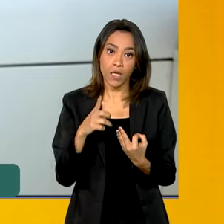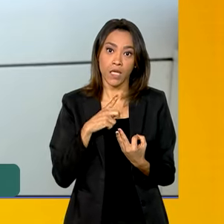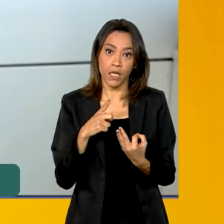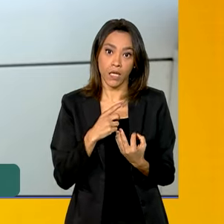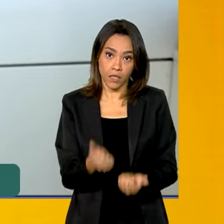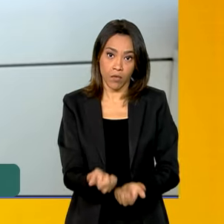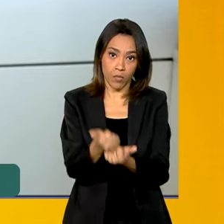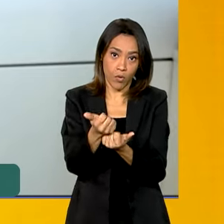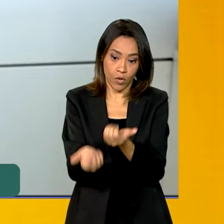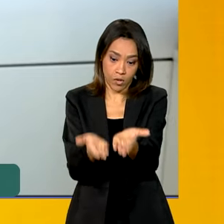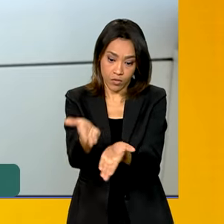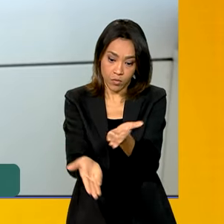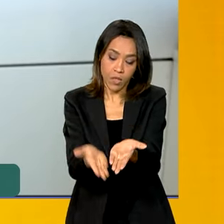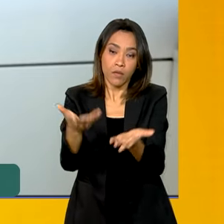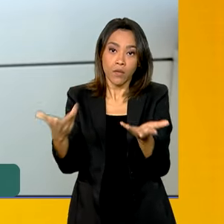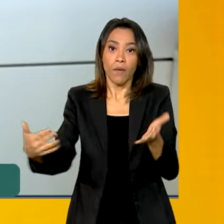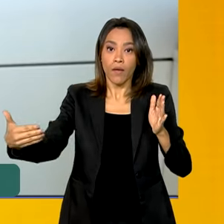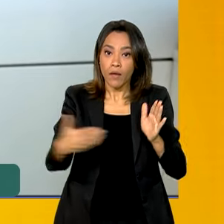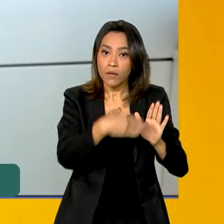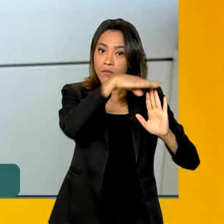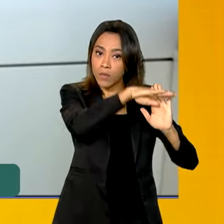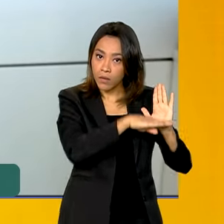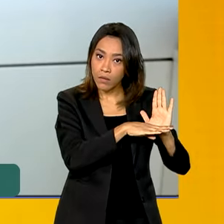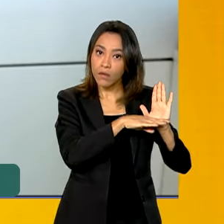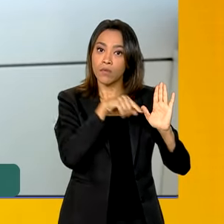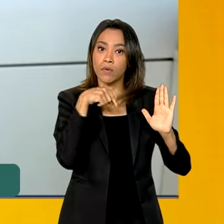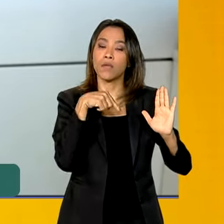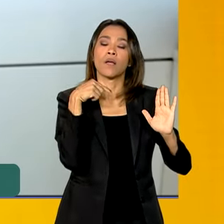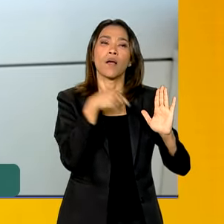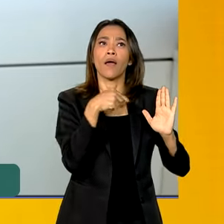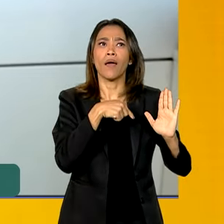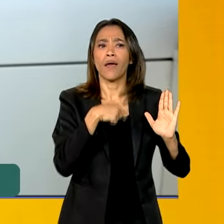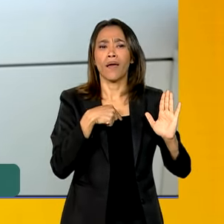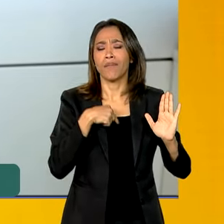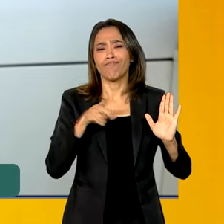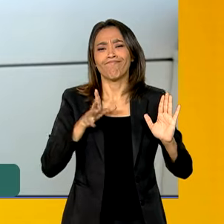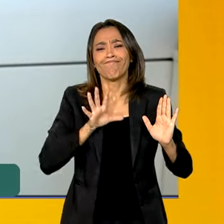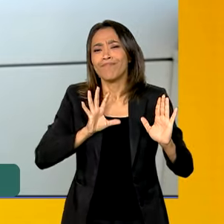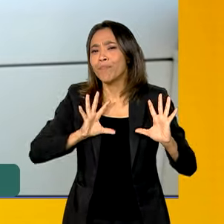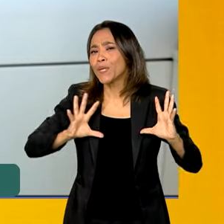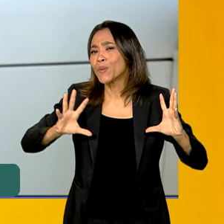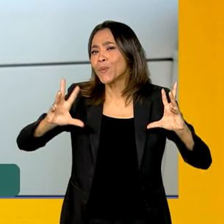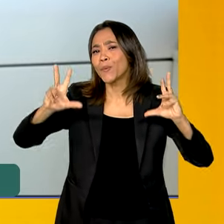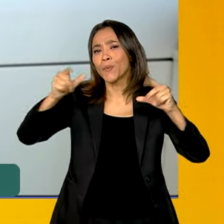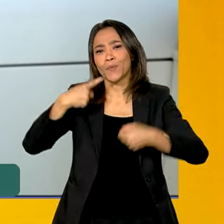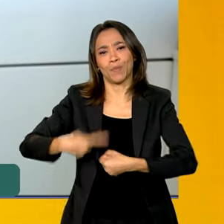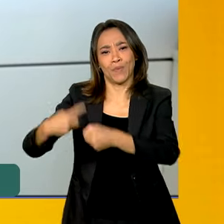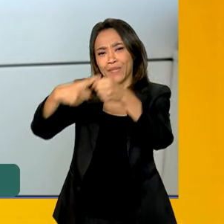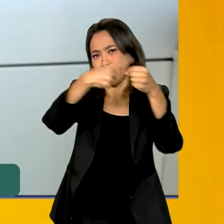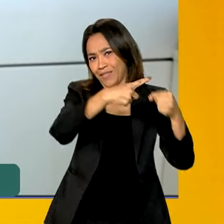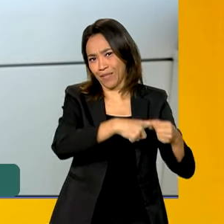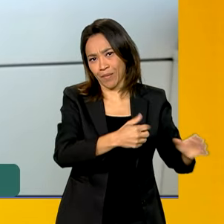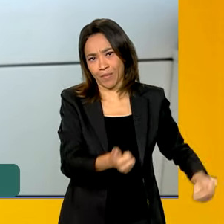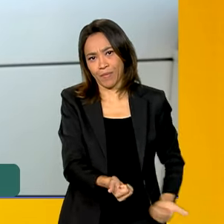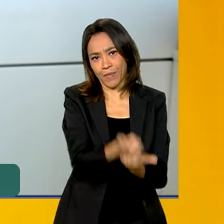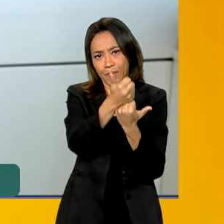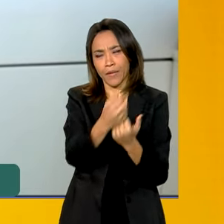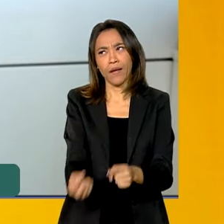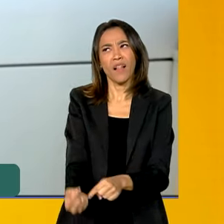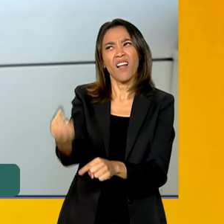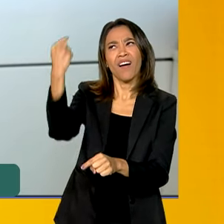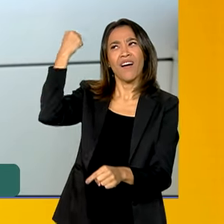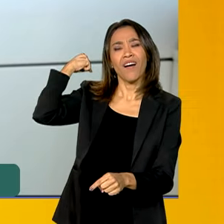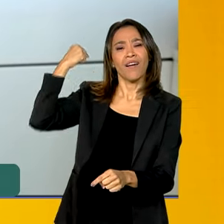programa. Então, é um programa que atinge todos os municípios. E lá atrás, ele começou com uma concepção